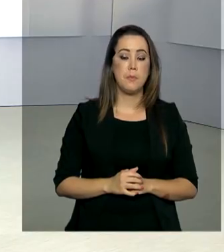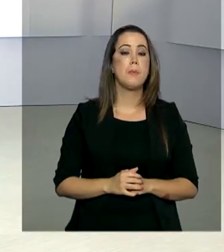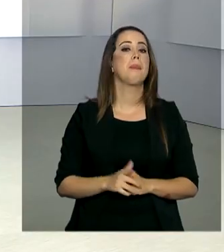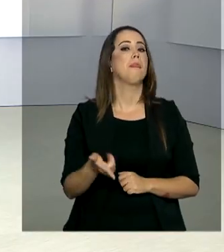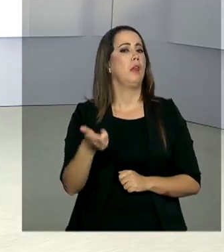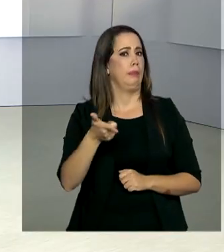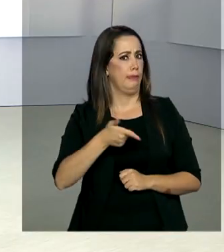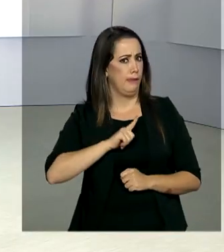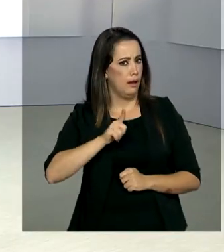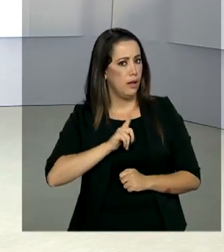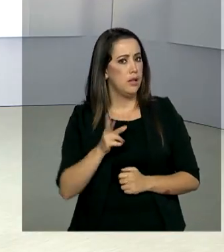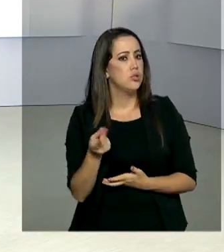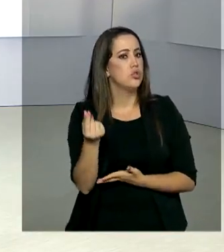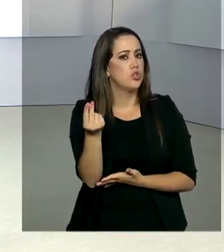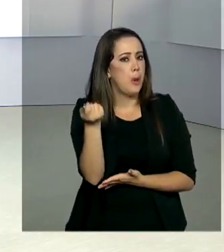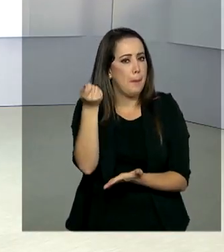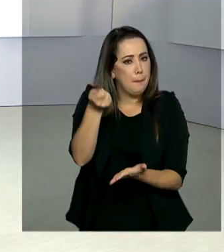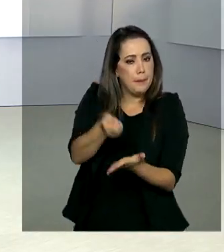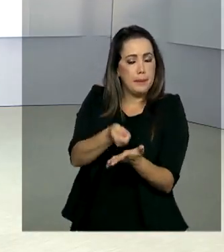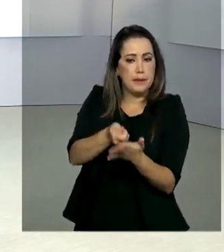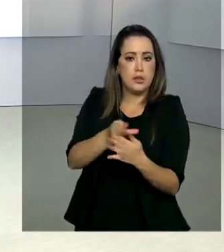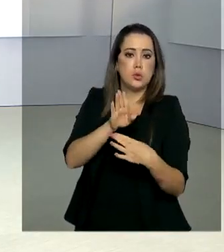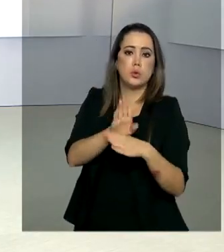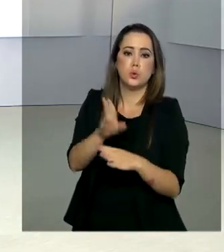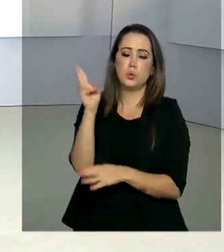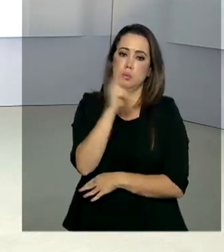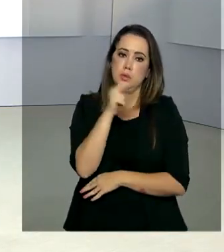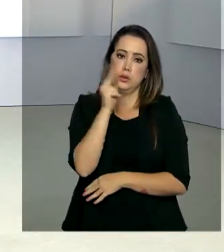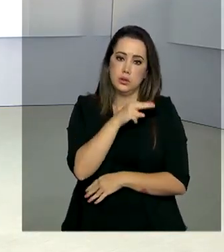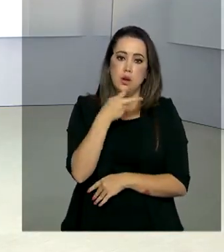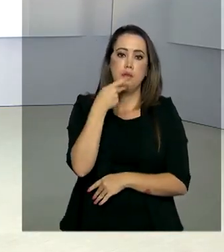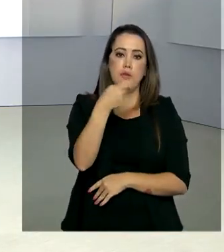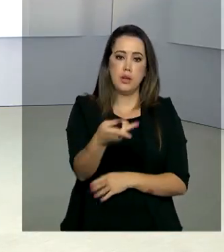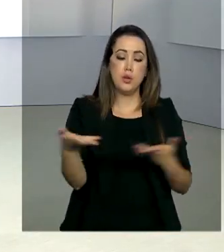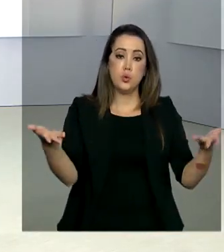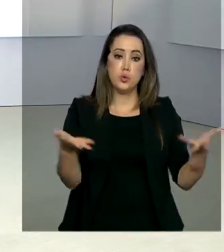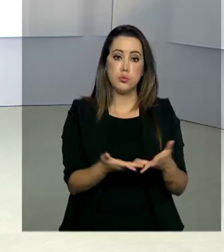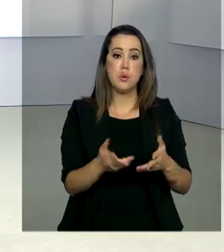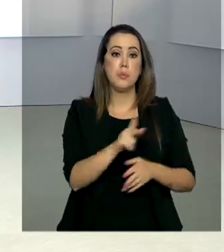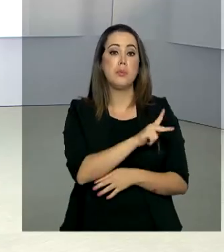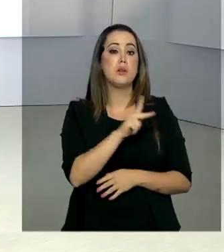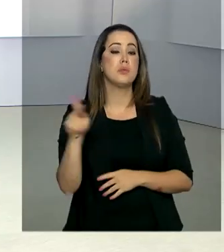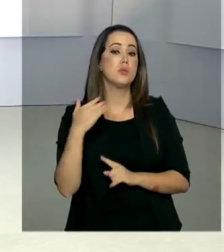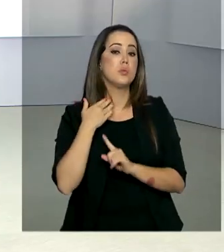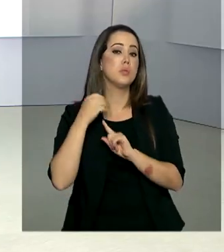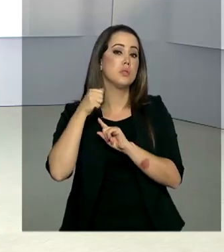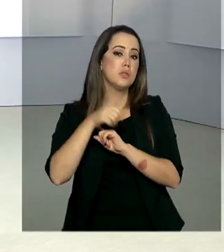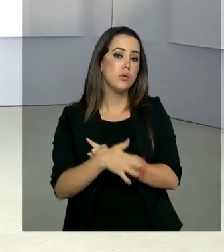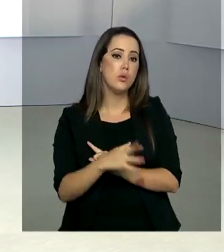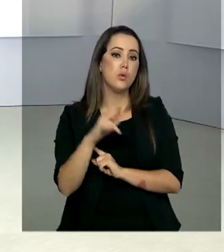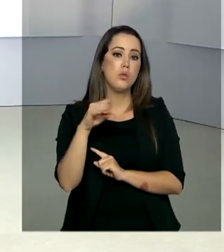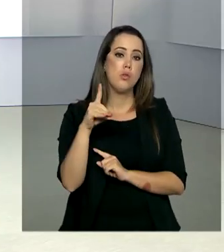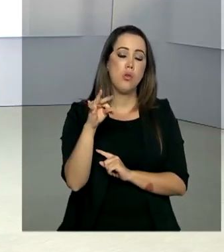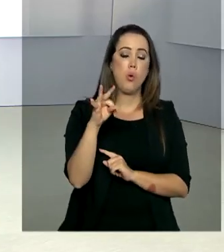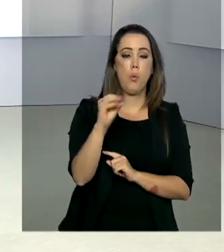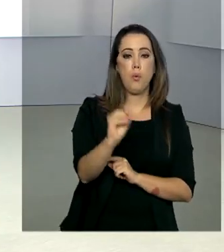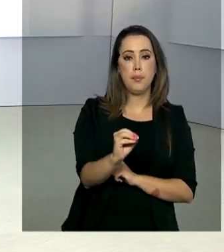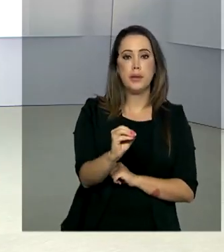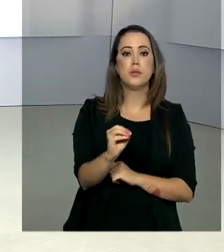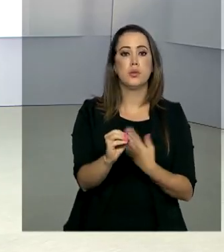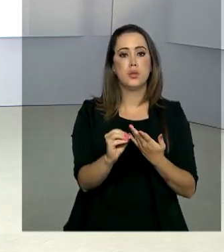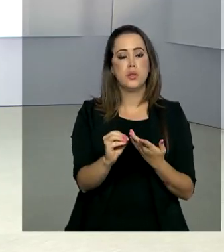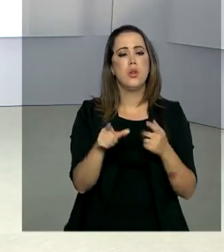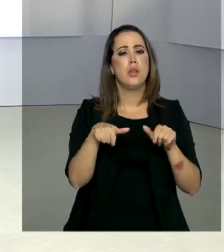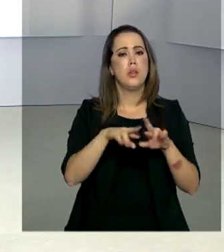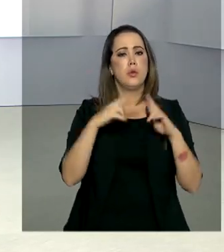em espécie para o pagamento do auxílio emergencial. A afirmação foi feita hoje pelo presidente do Banco Central, Roberto Campos Neto,